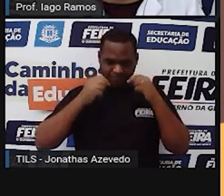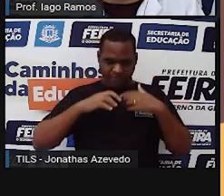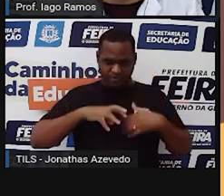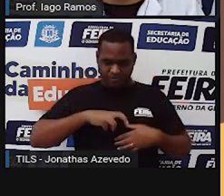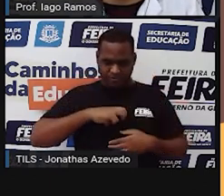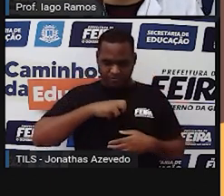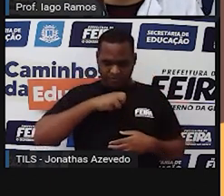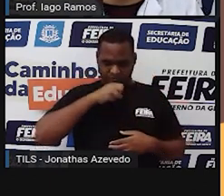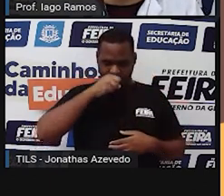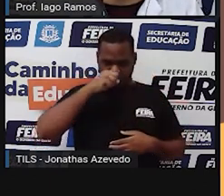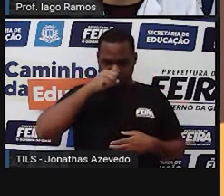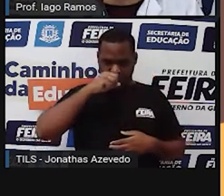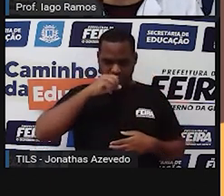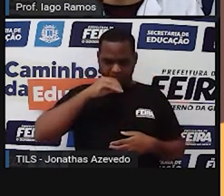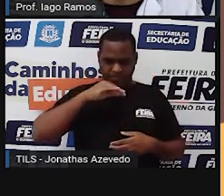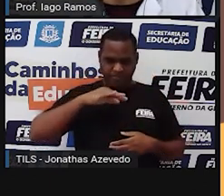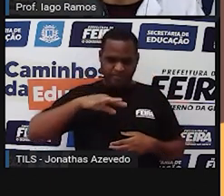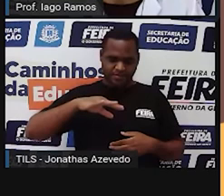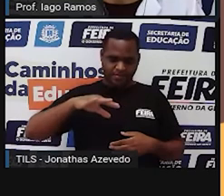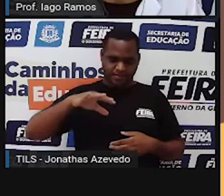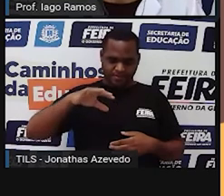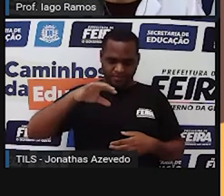É isso aí. Vamos lá, de novo.